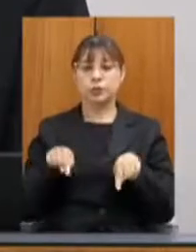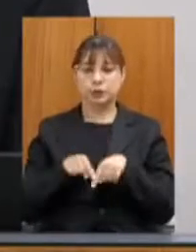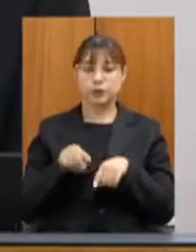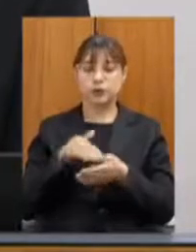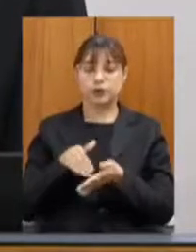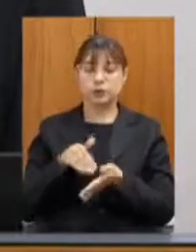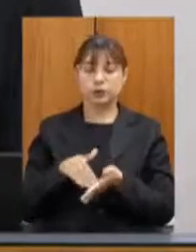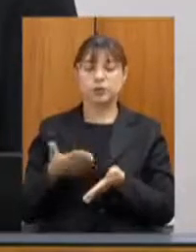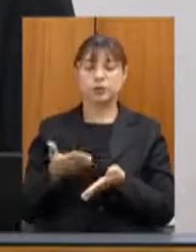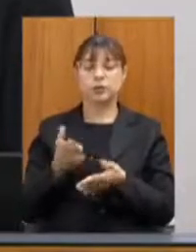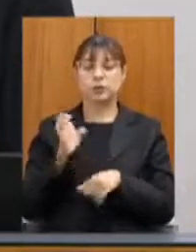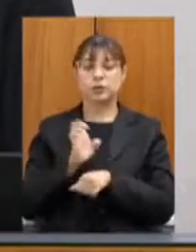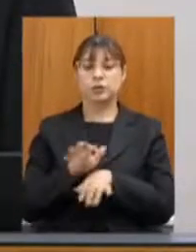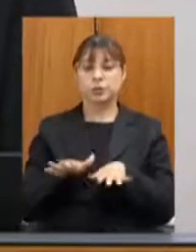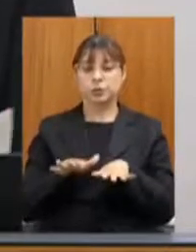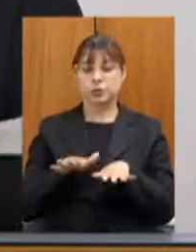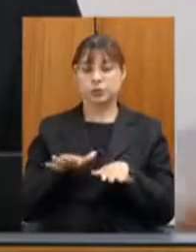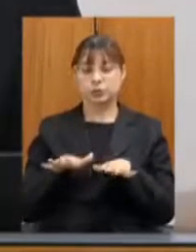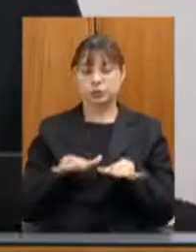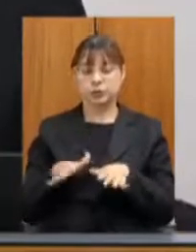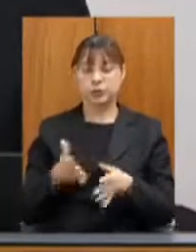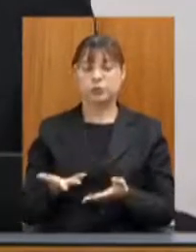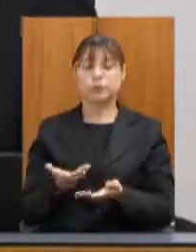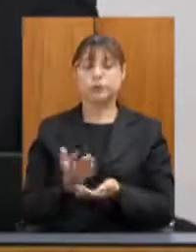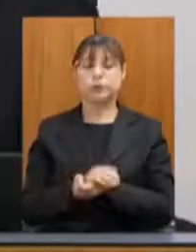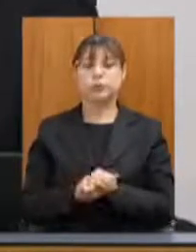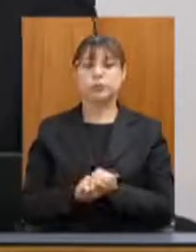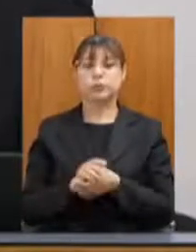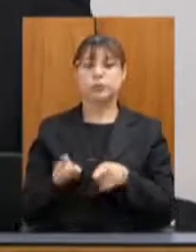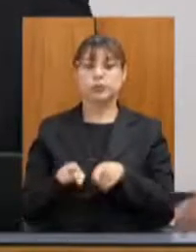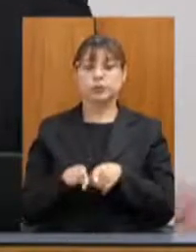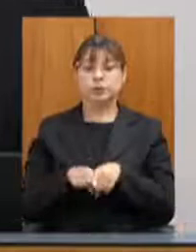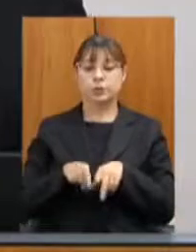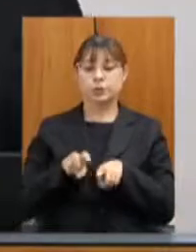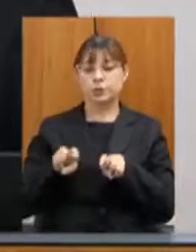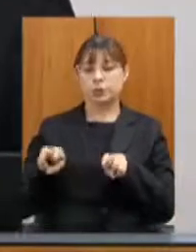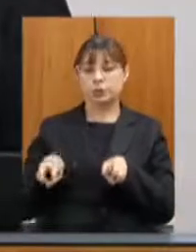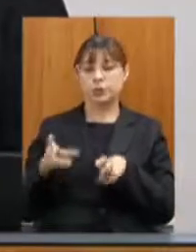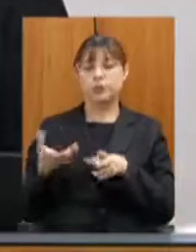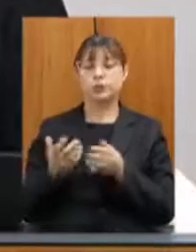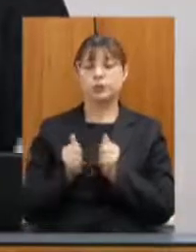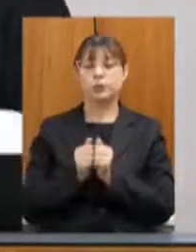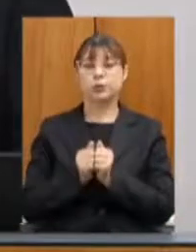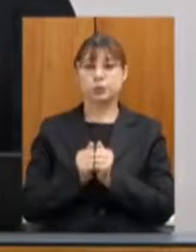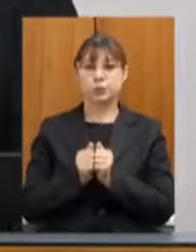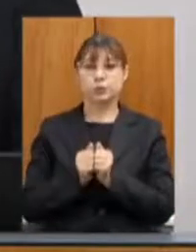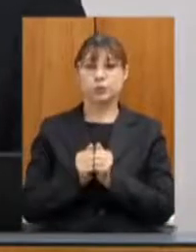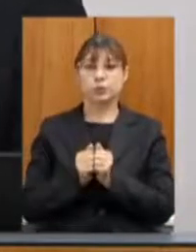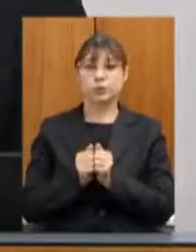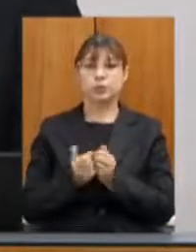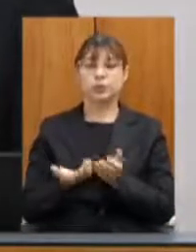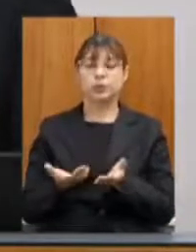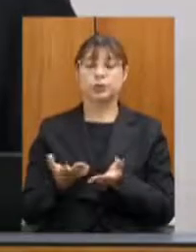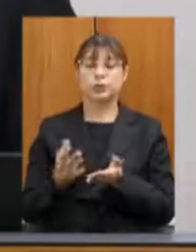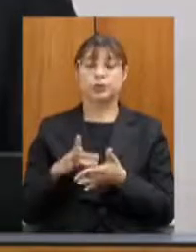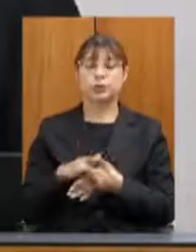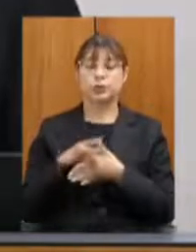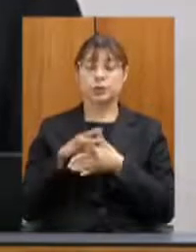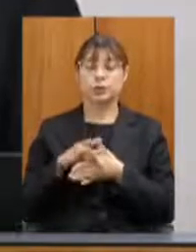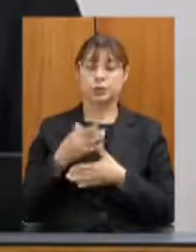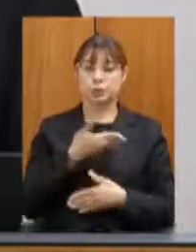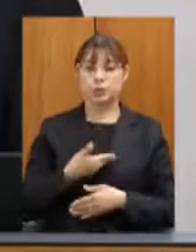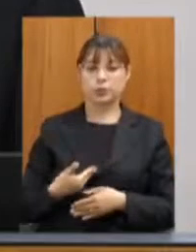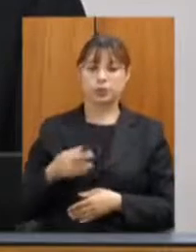Estado de Infraestrutura e Mobilidade, compondo à mesa o secretário conosco, compondo à mesa também deputado líder do governo